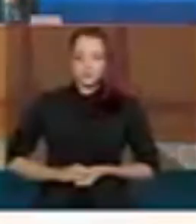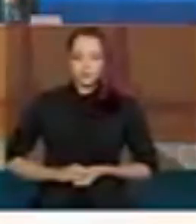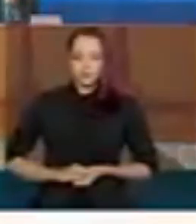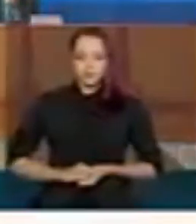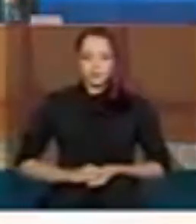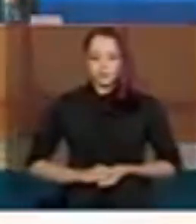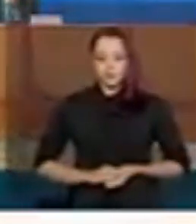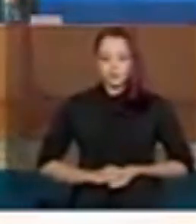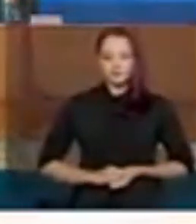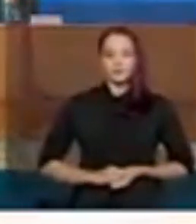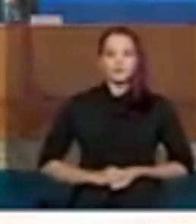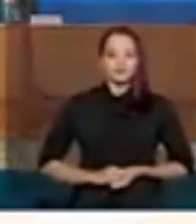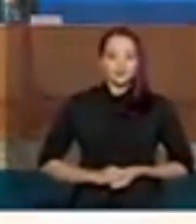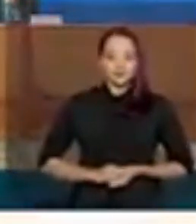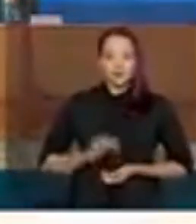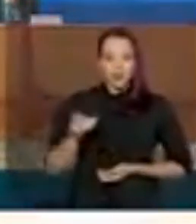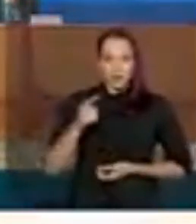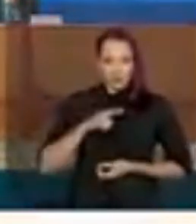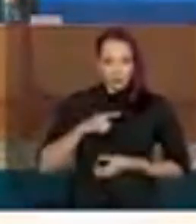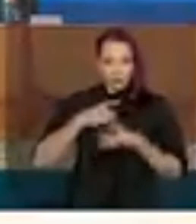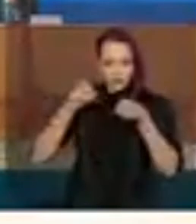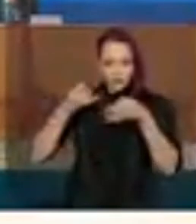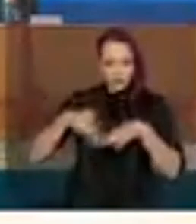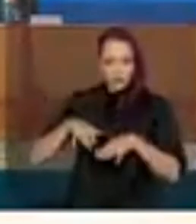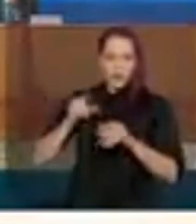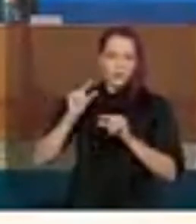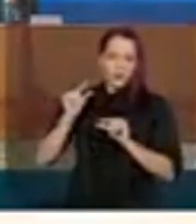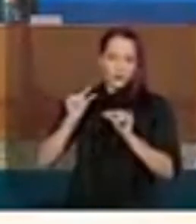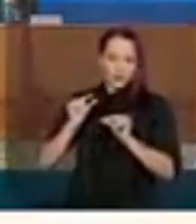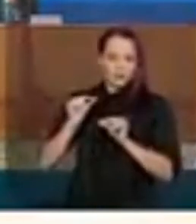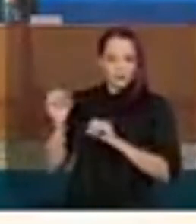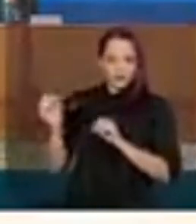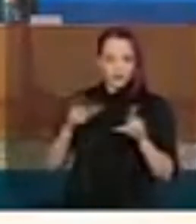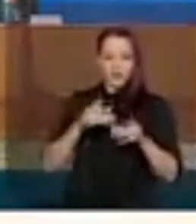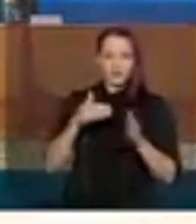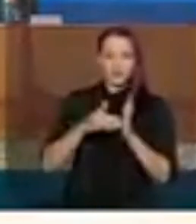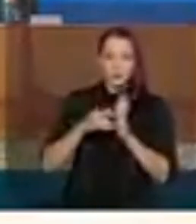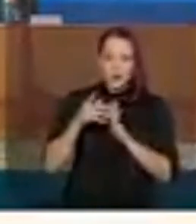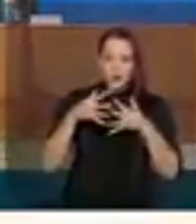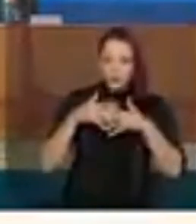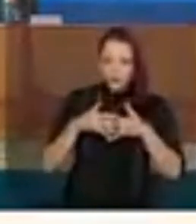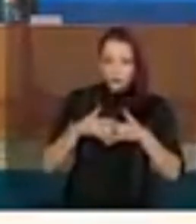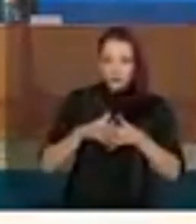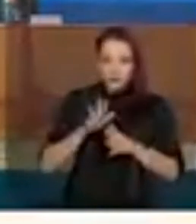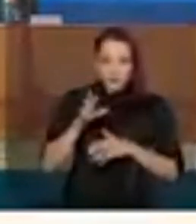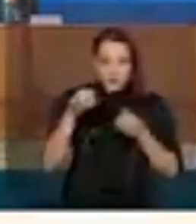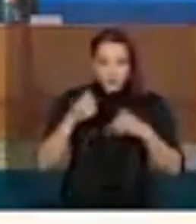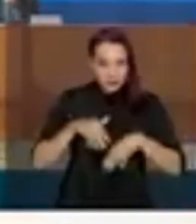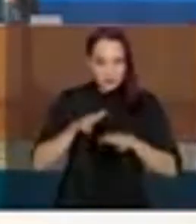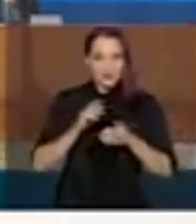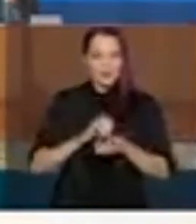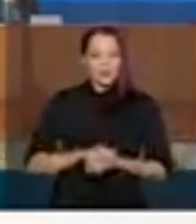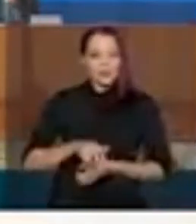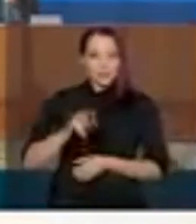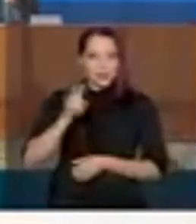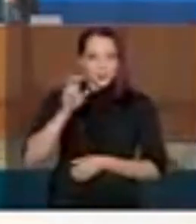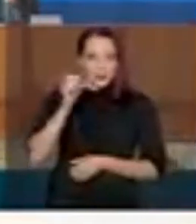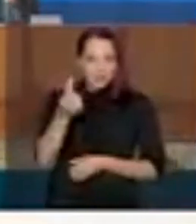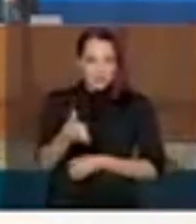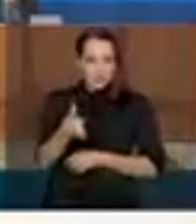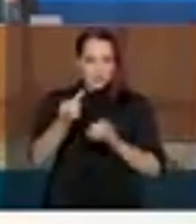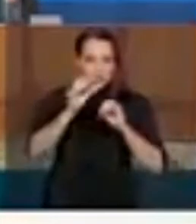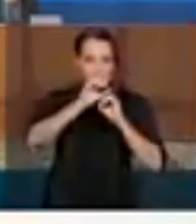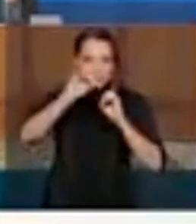um pouco confuso e eu vou explicar com mais calma. São seis ciclos. Quando nós